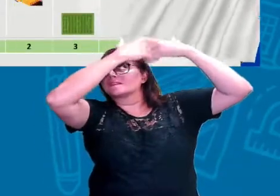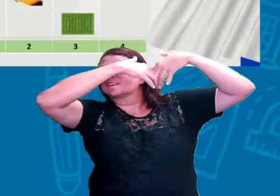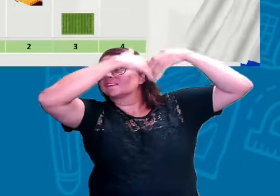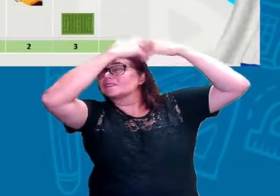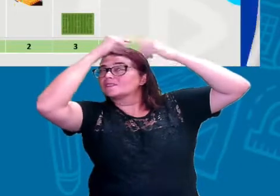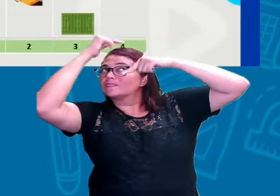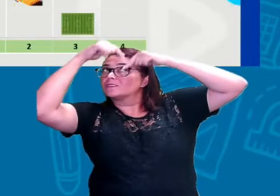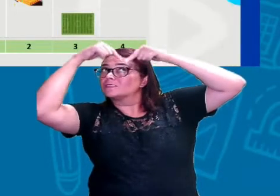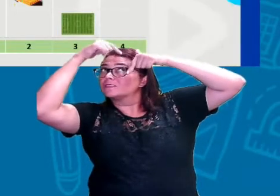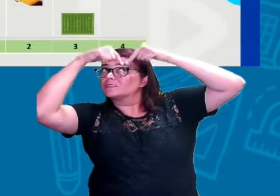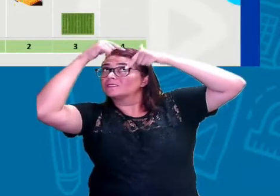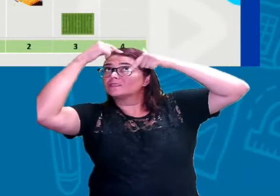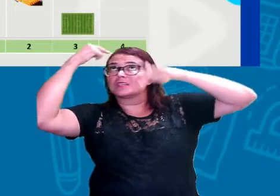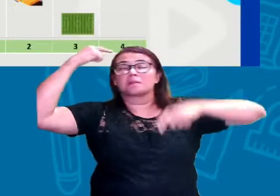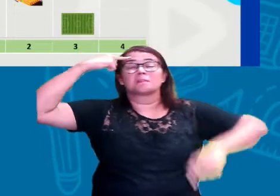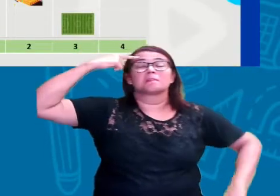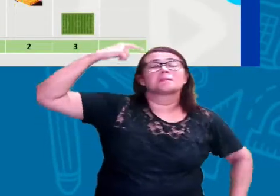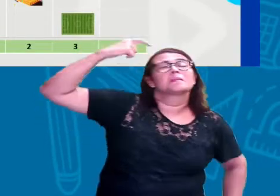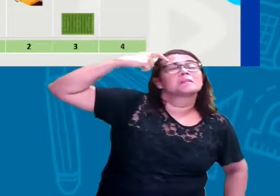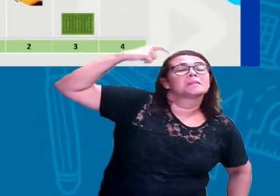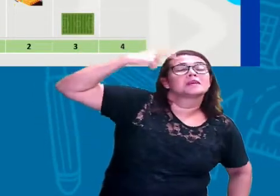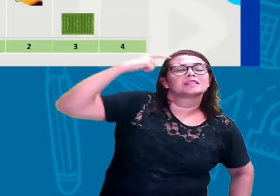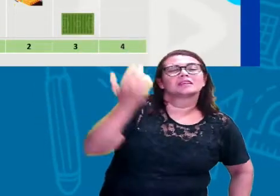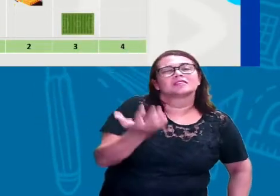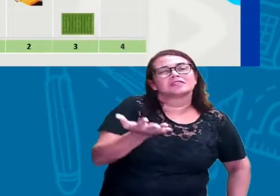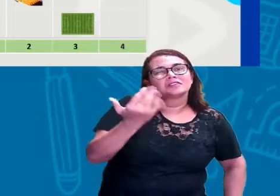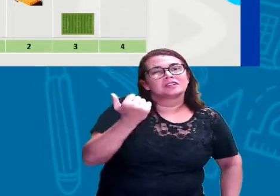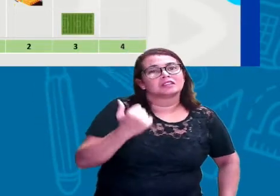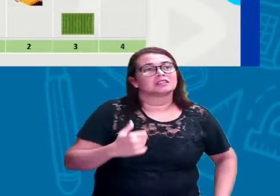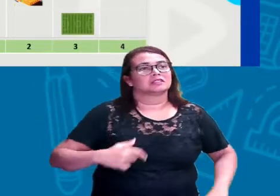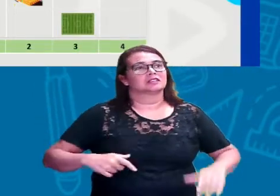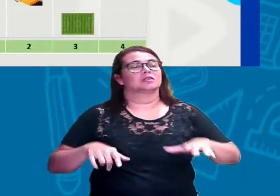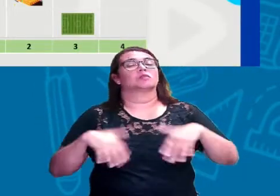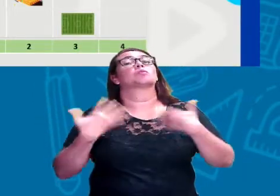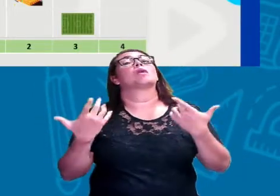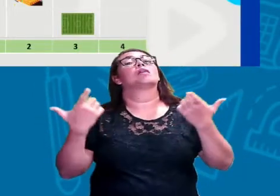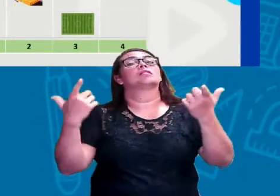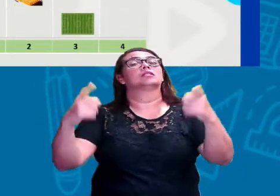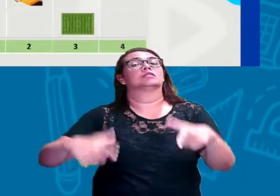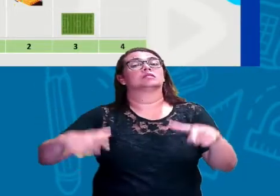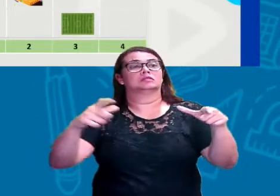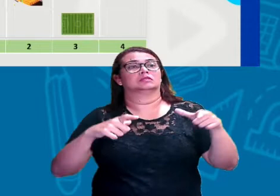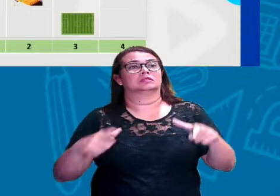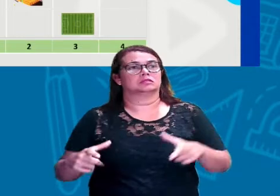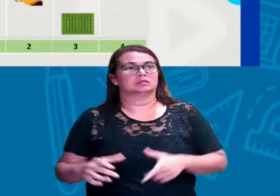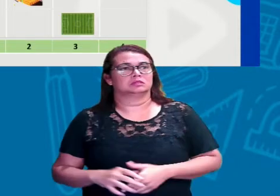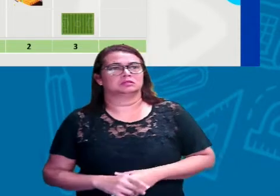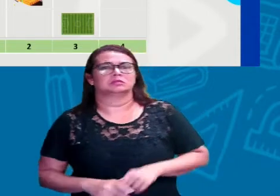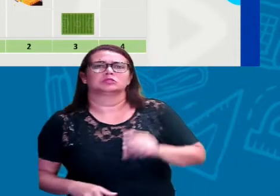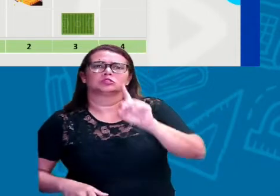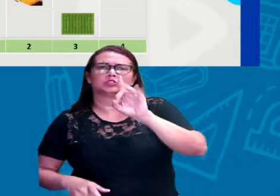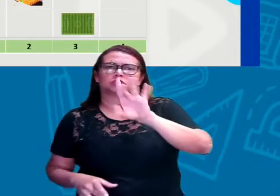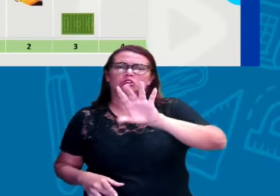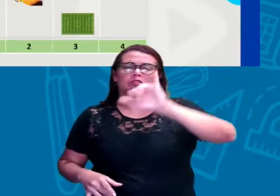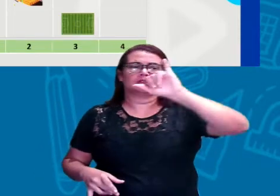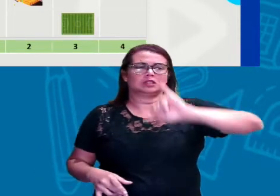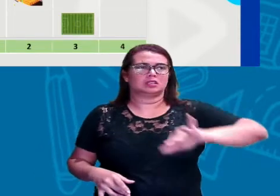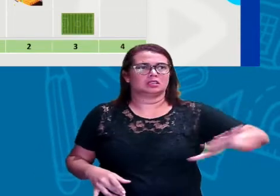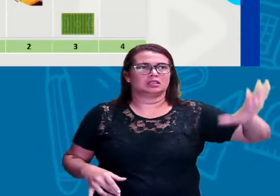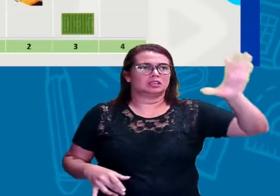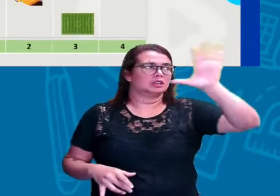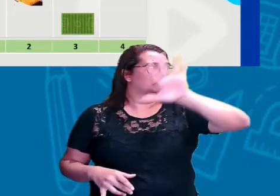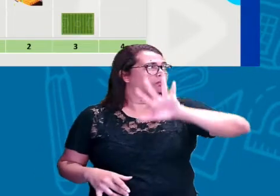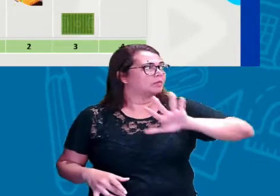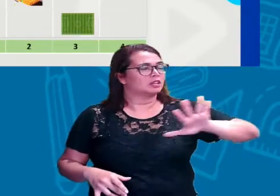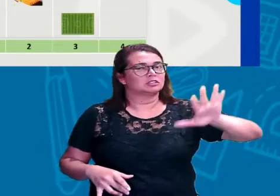junto comigo? Qual é a localização? Opa professora, só tenho uma figura e perguntando qual